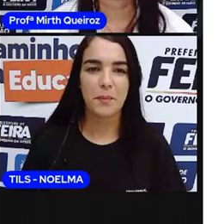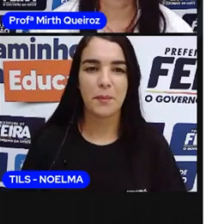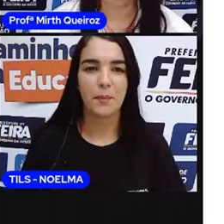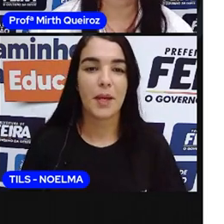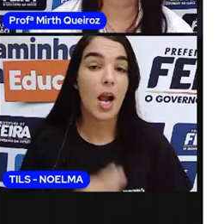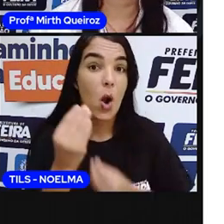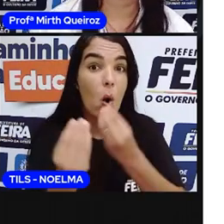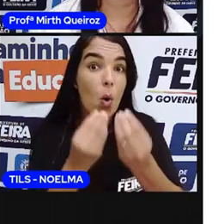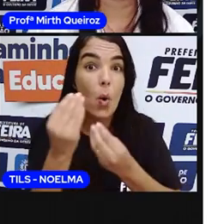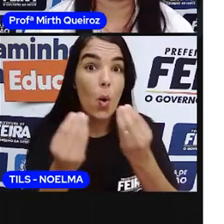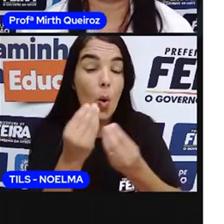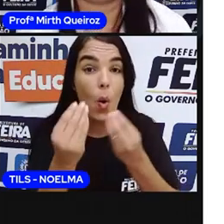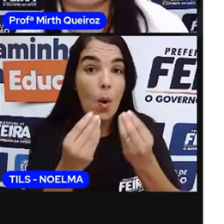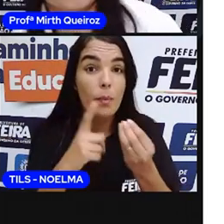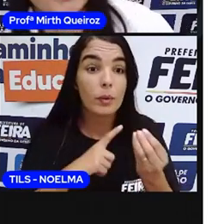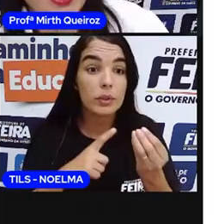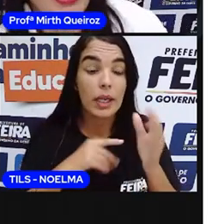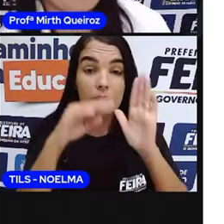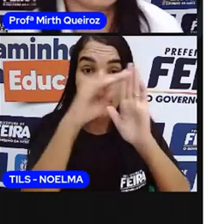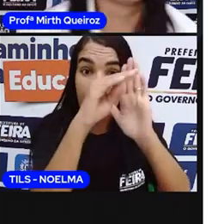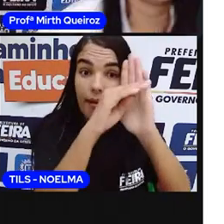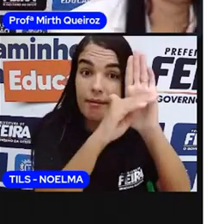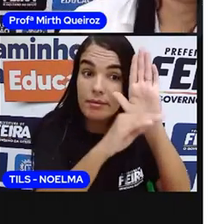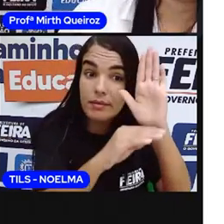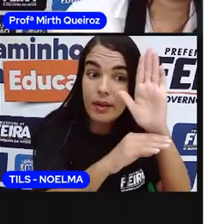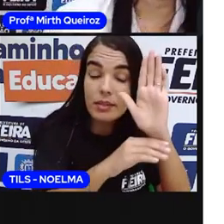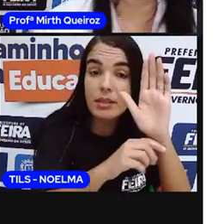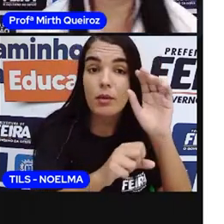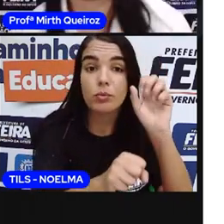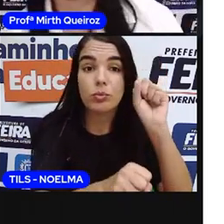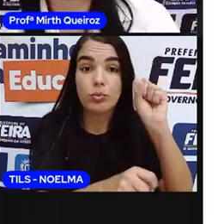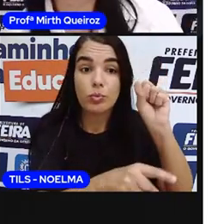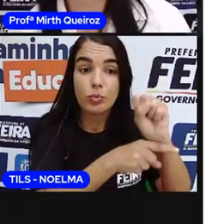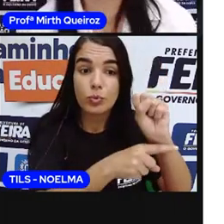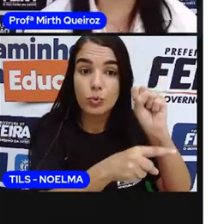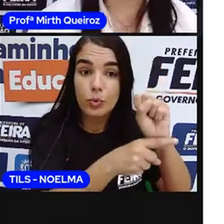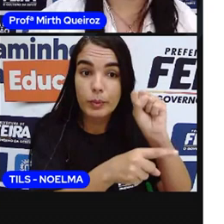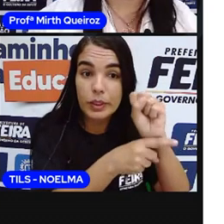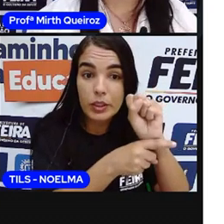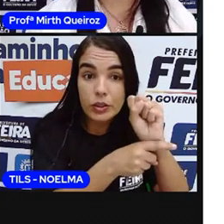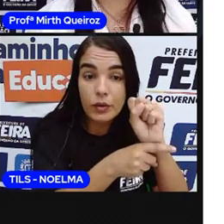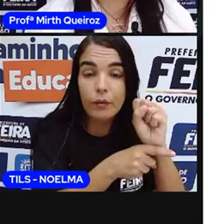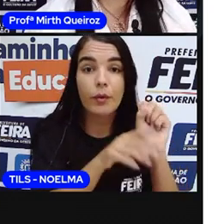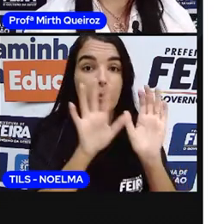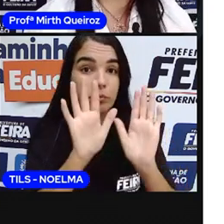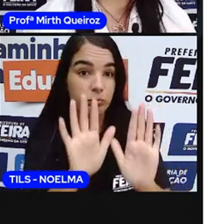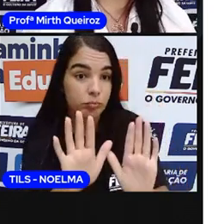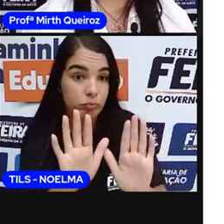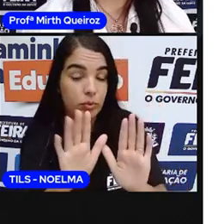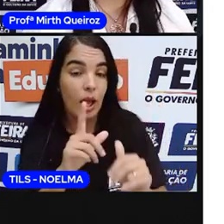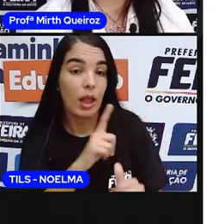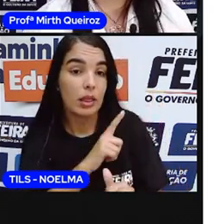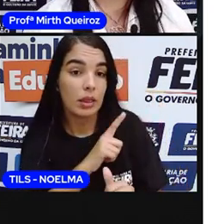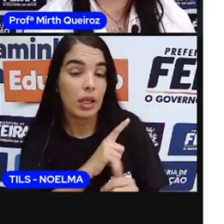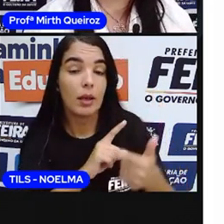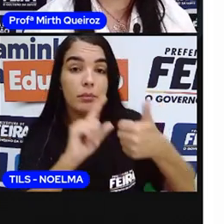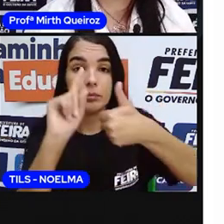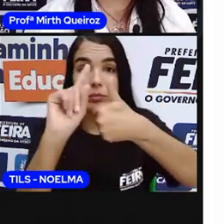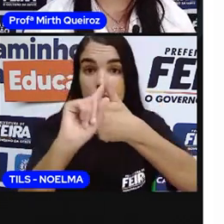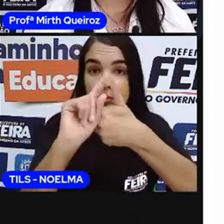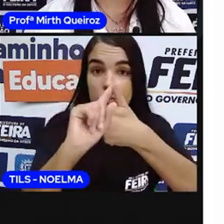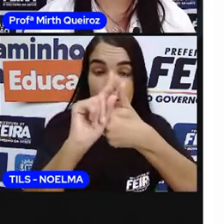Como é que eles são classificados? A própria OCEI, uma das classificações dos substantivos, para vocês, tá?